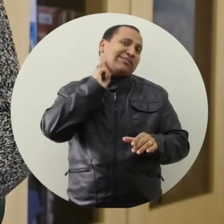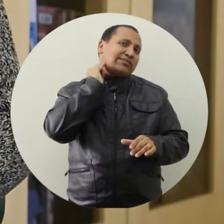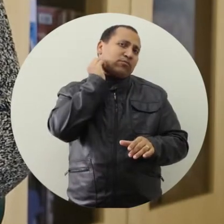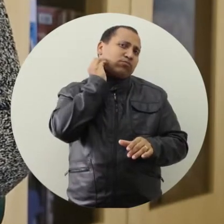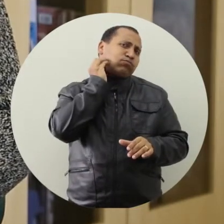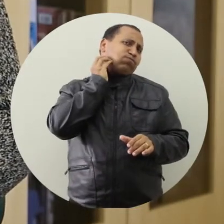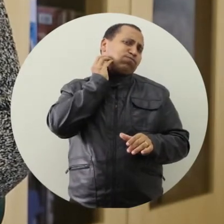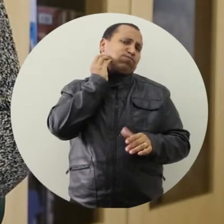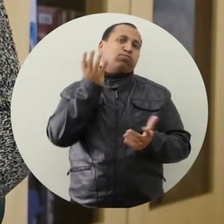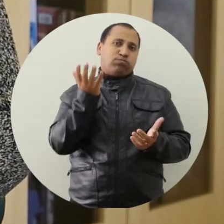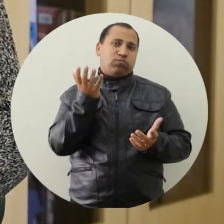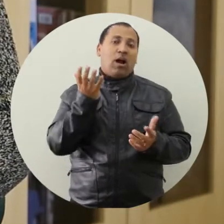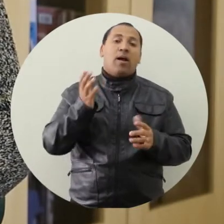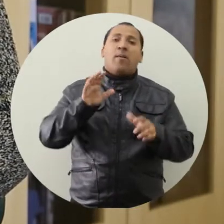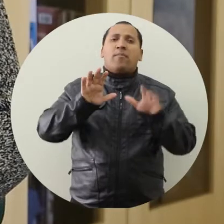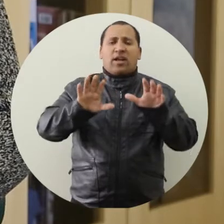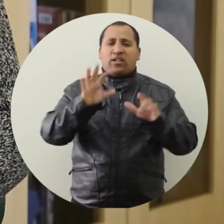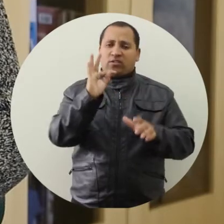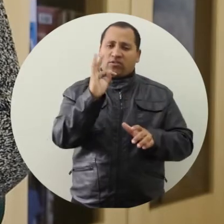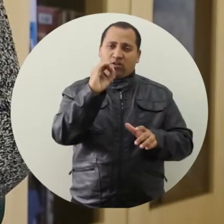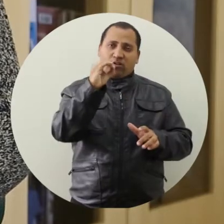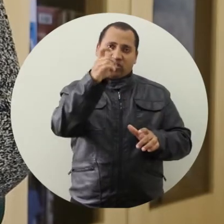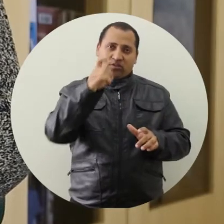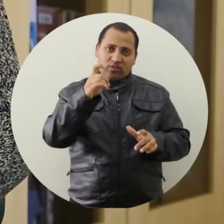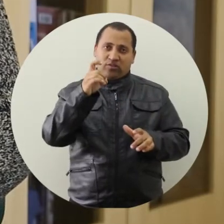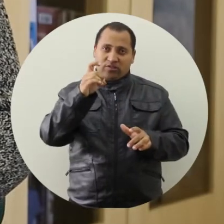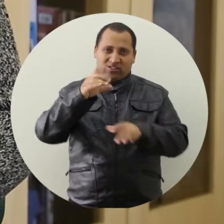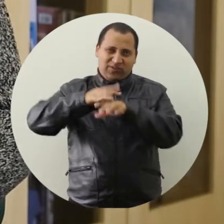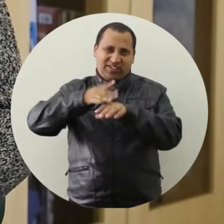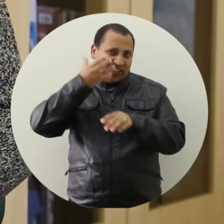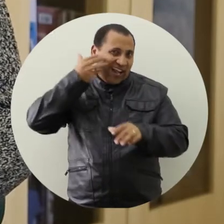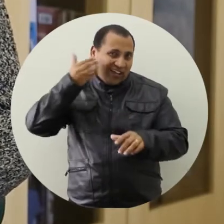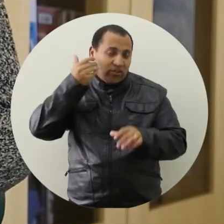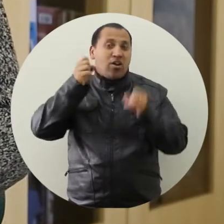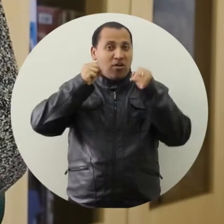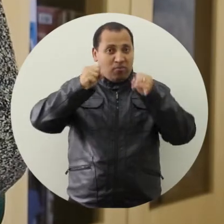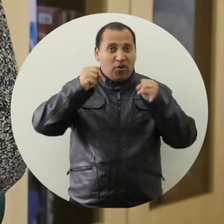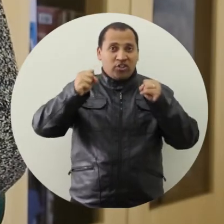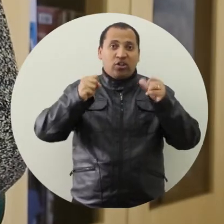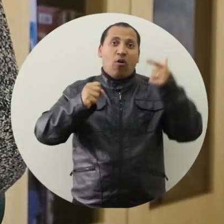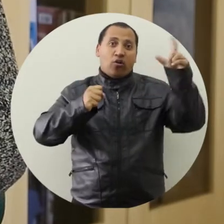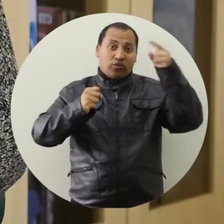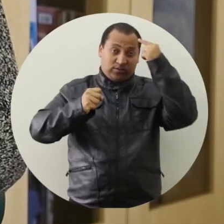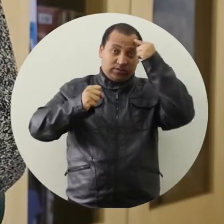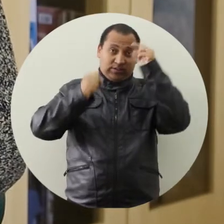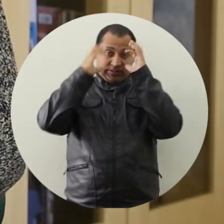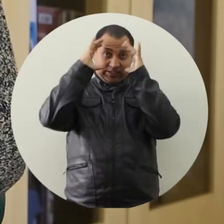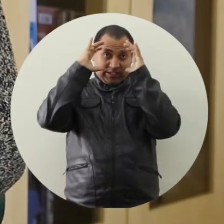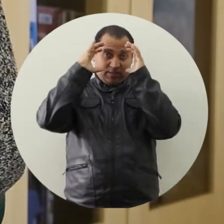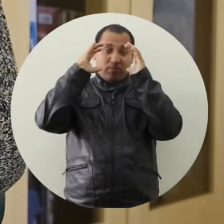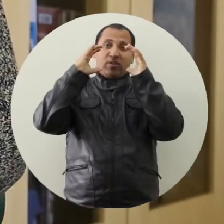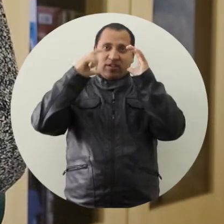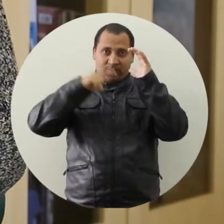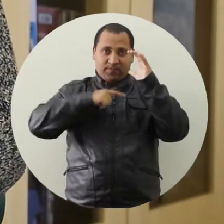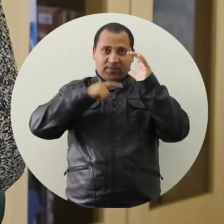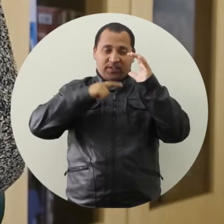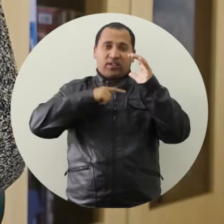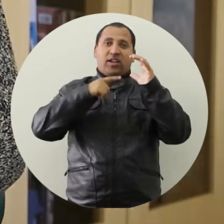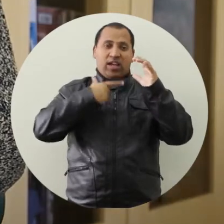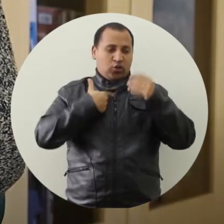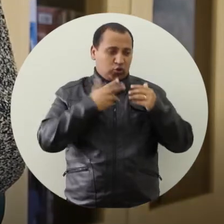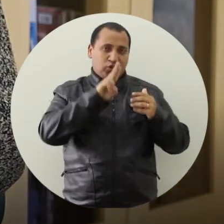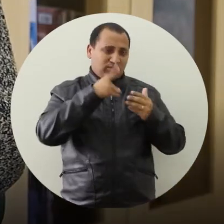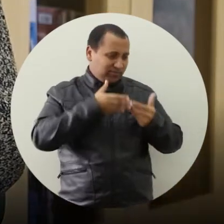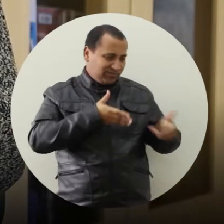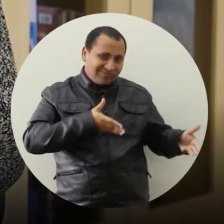pelo corpo, também algumas ínguazinhas no pescoço. Também a toxoplasmose pode atingir outros órgãos. Se